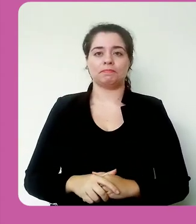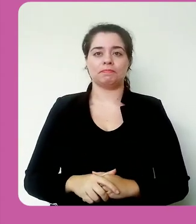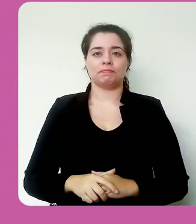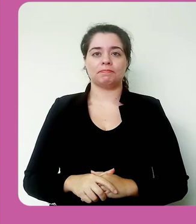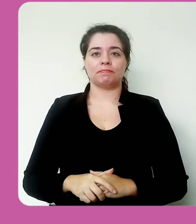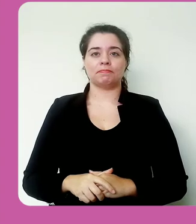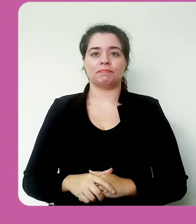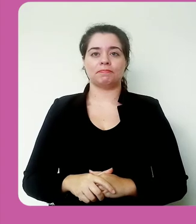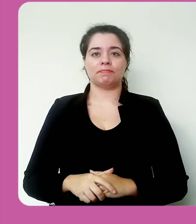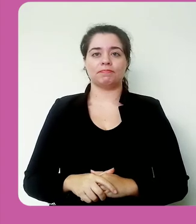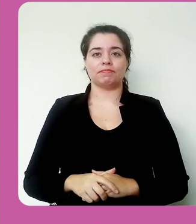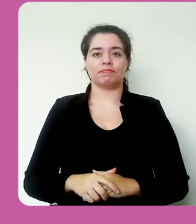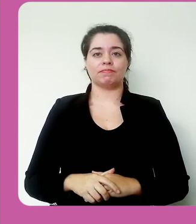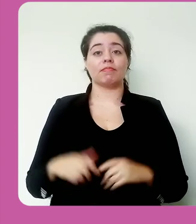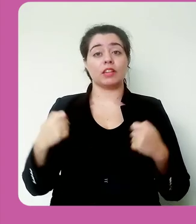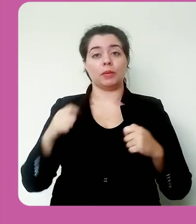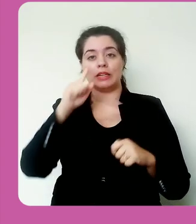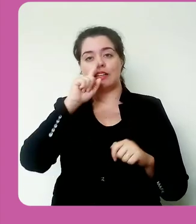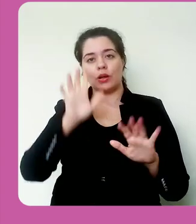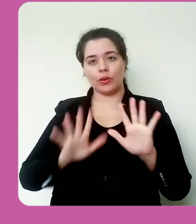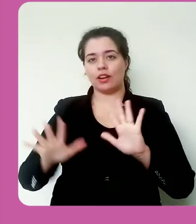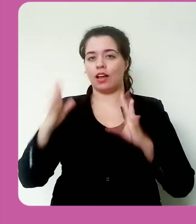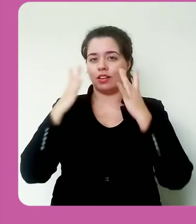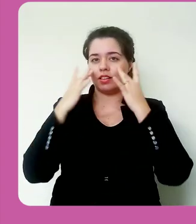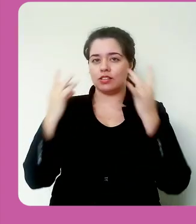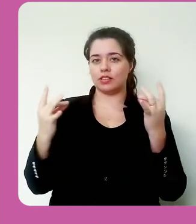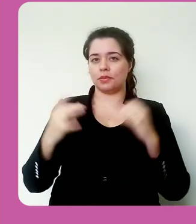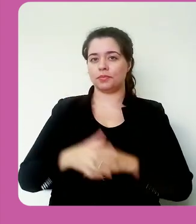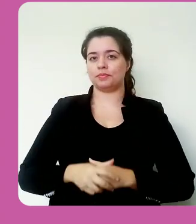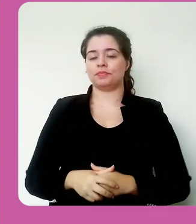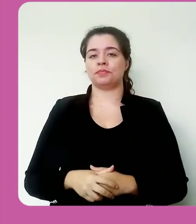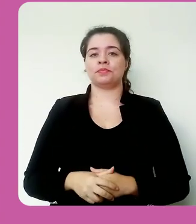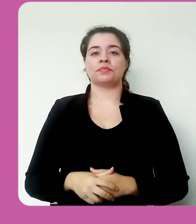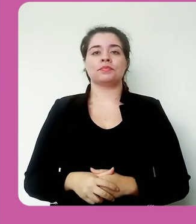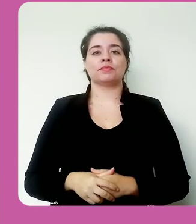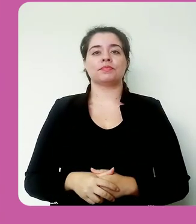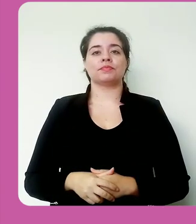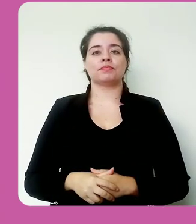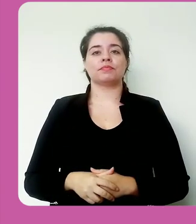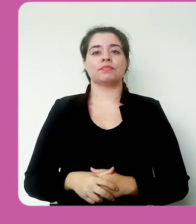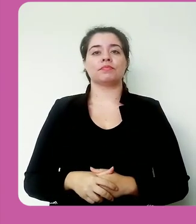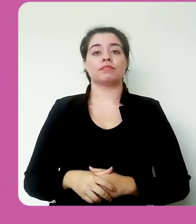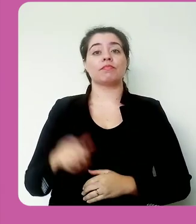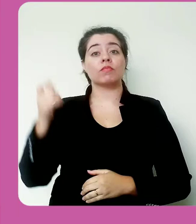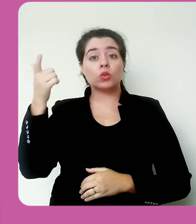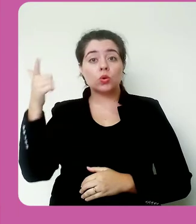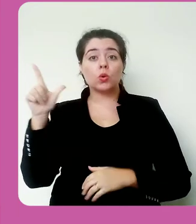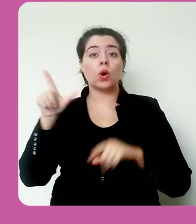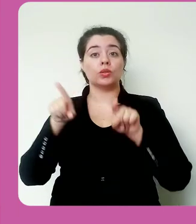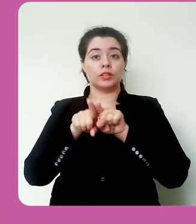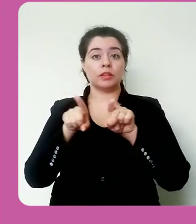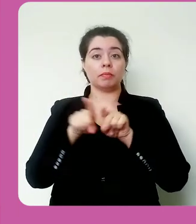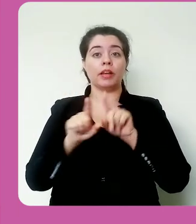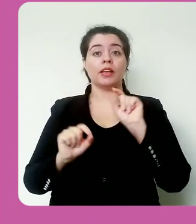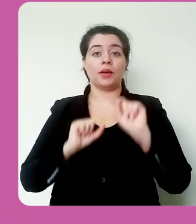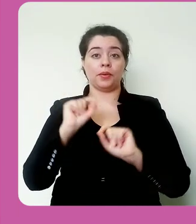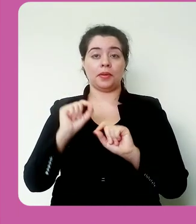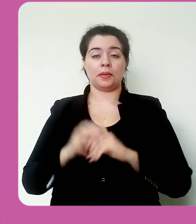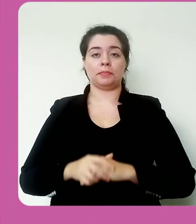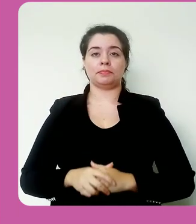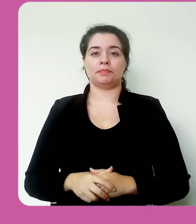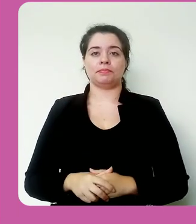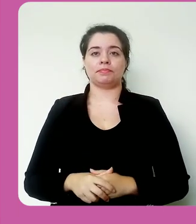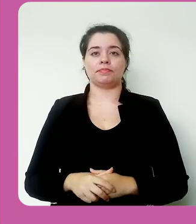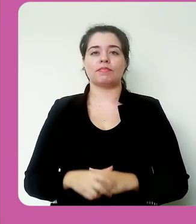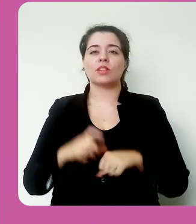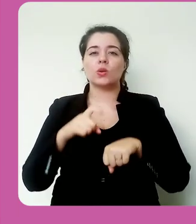certo? A gente tem que tomar cuidado com isso. Bom, o outro cuidado que a gente tem que ter é na hora de